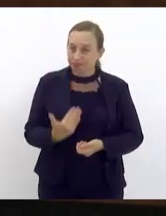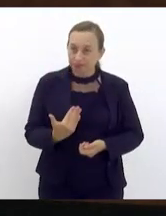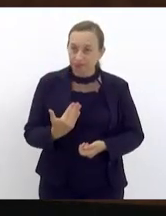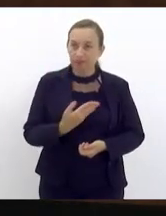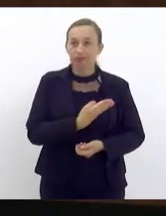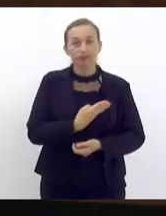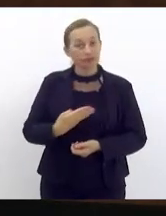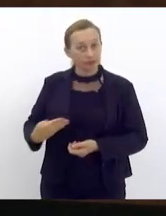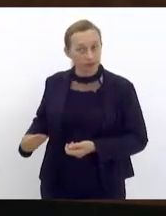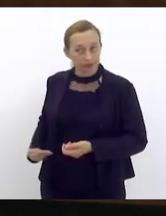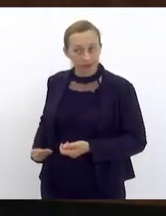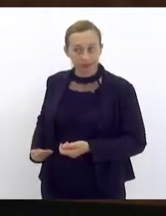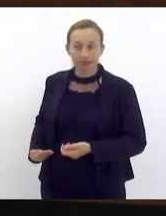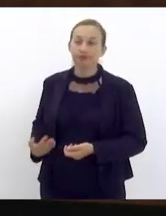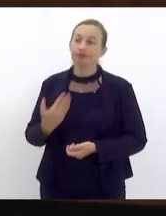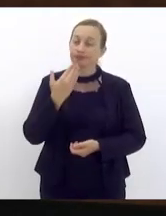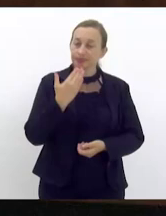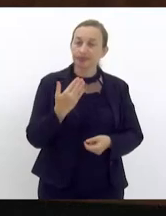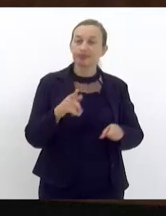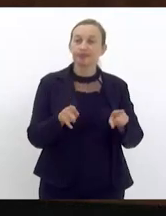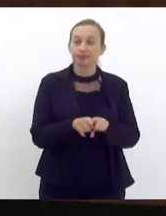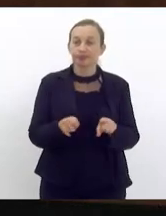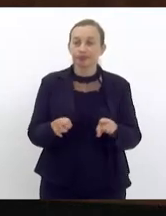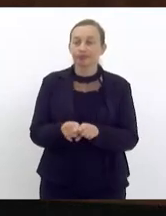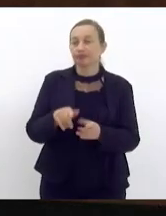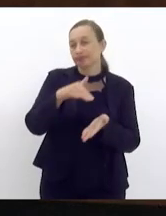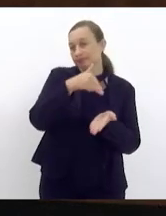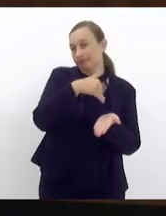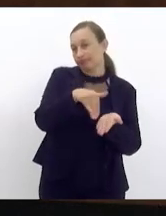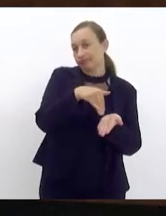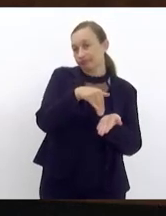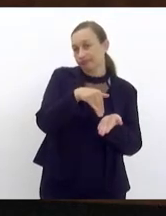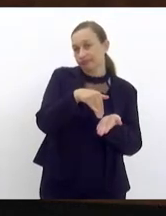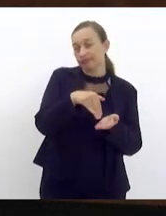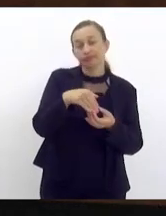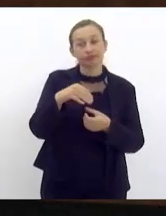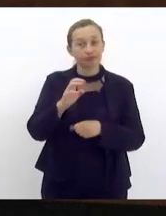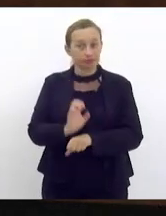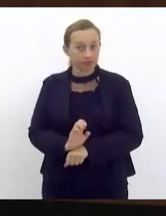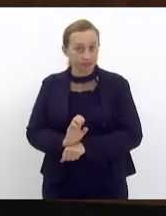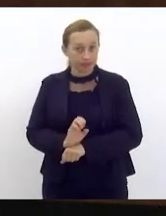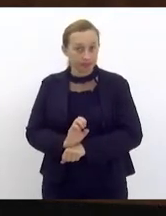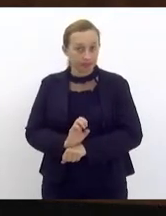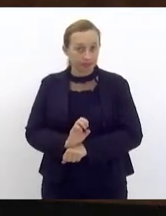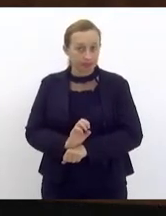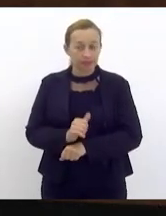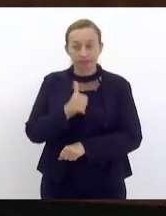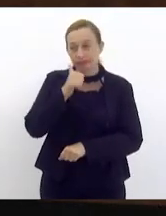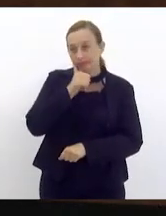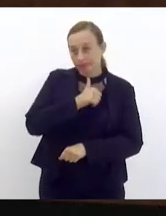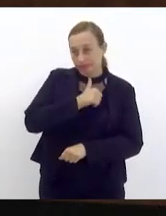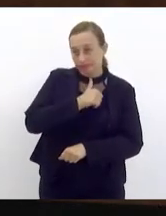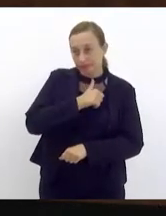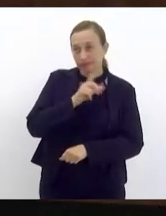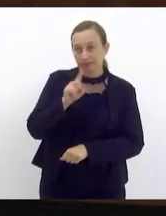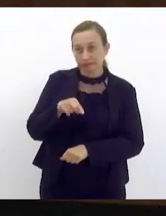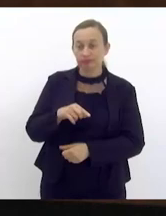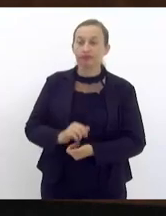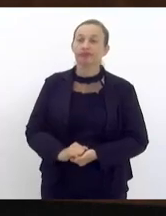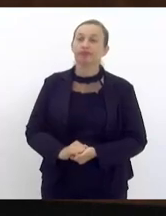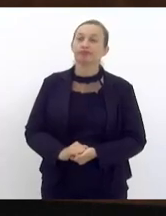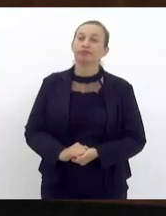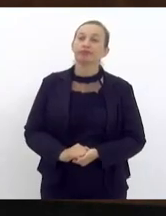governador e um apelo também à secretária de estado das mulheres a